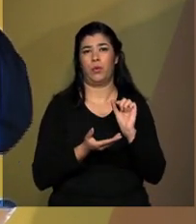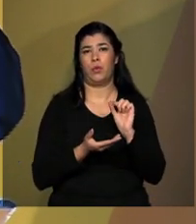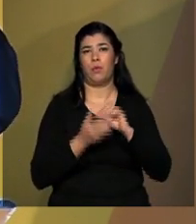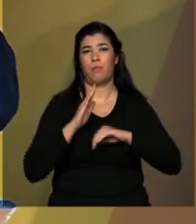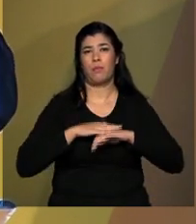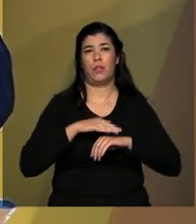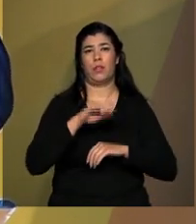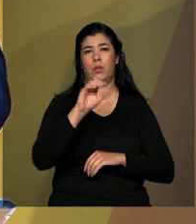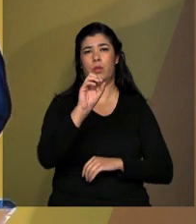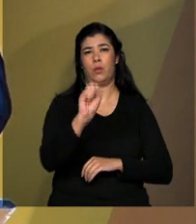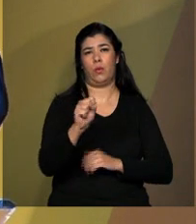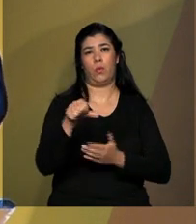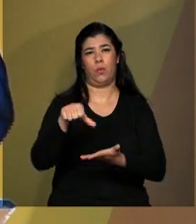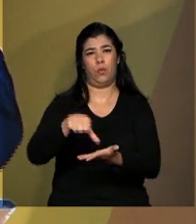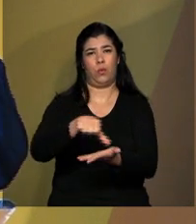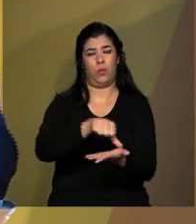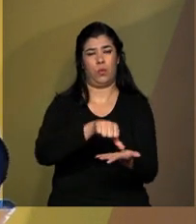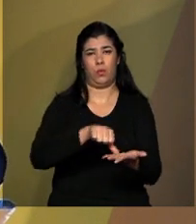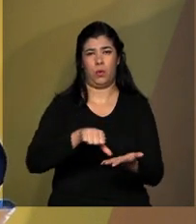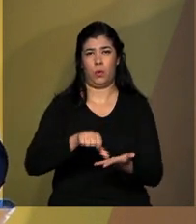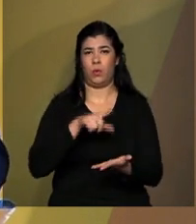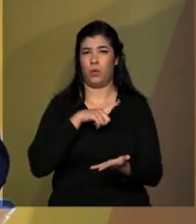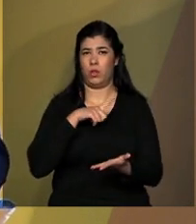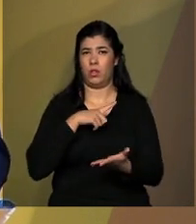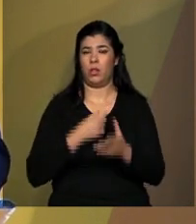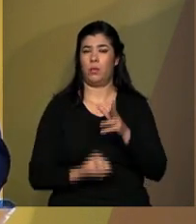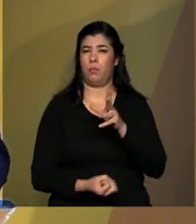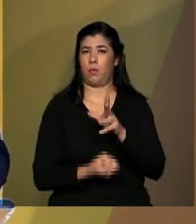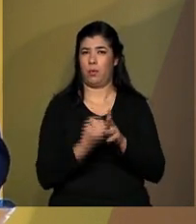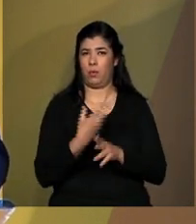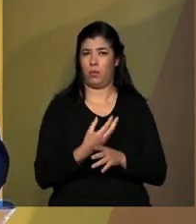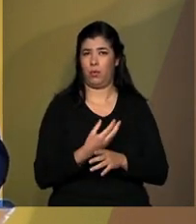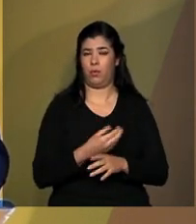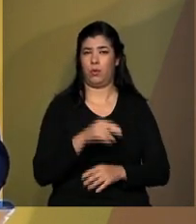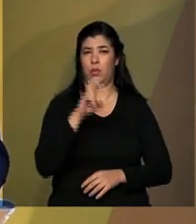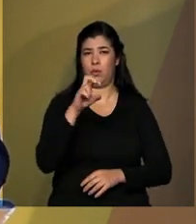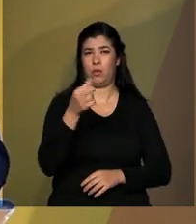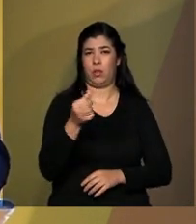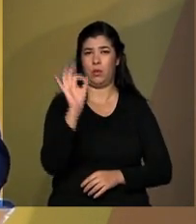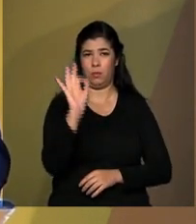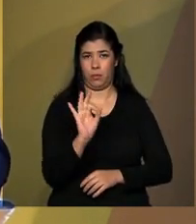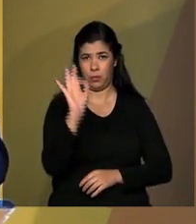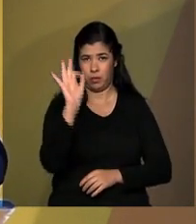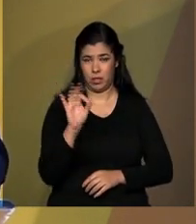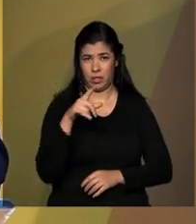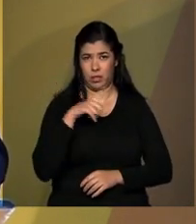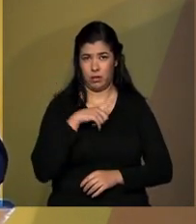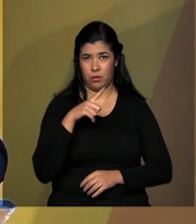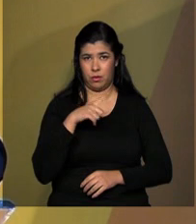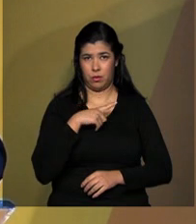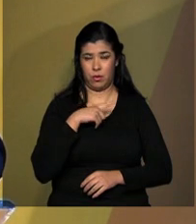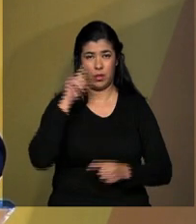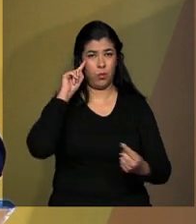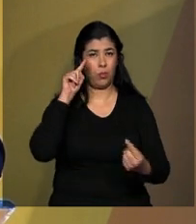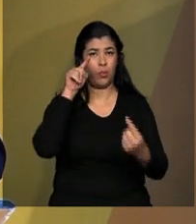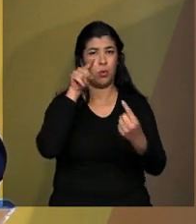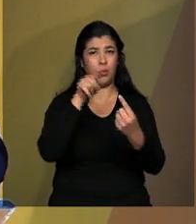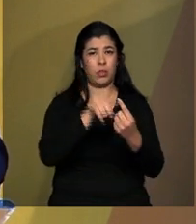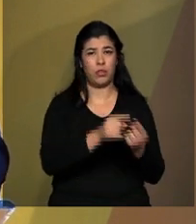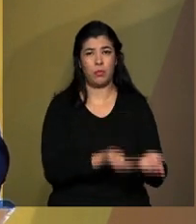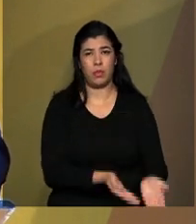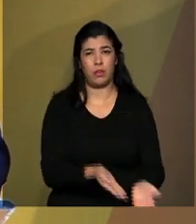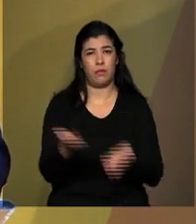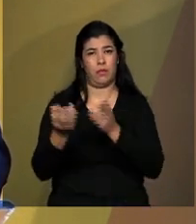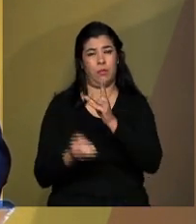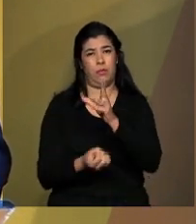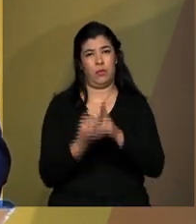oito setores produtivos, 56% deles têm os Estados Unidos como destino principal das suas exportações.